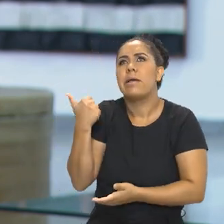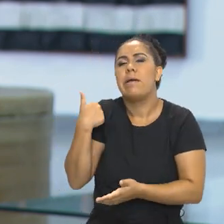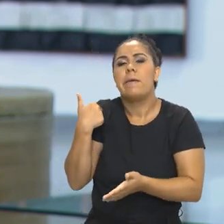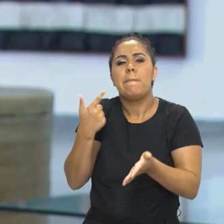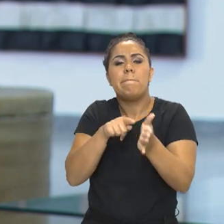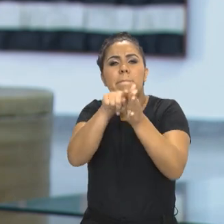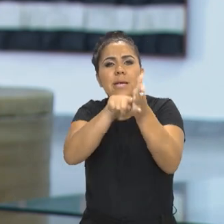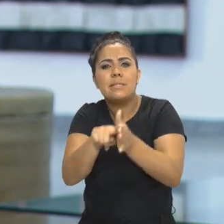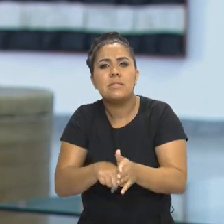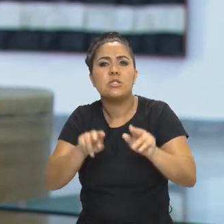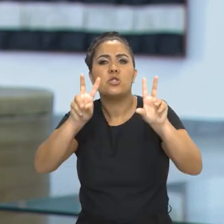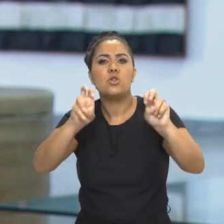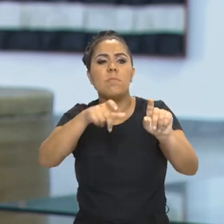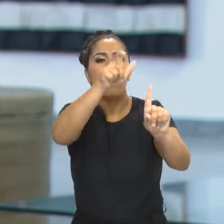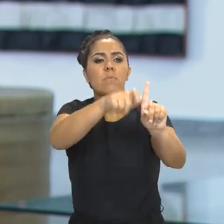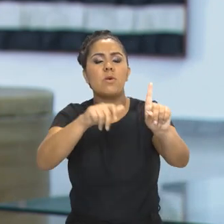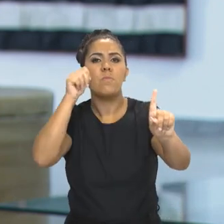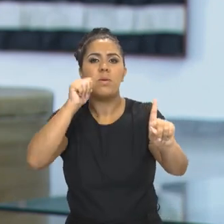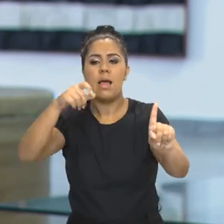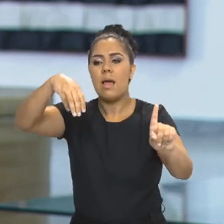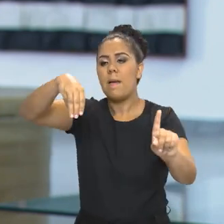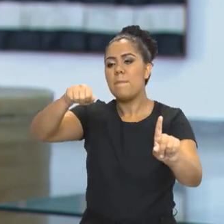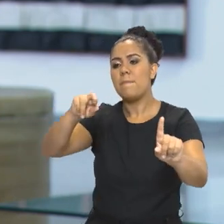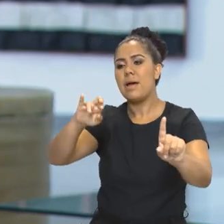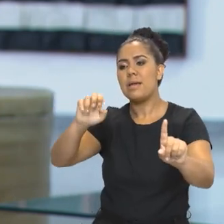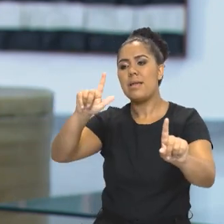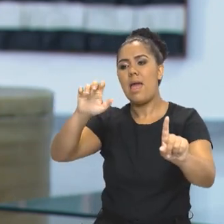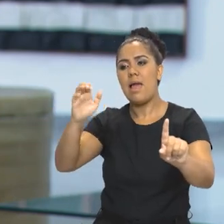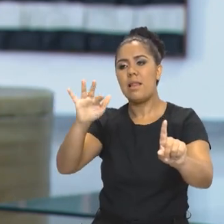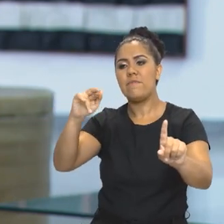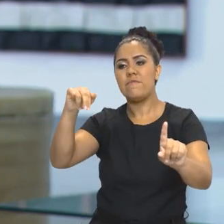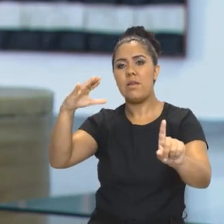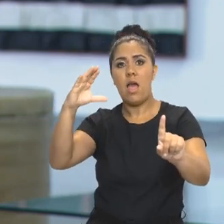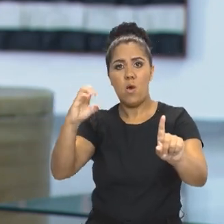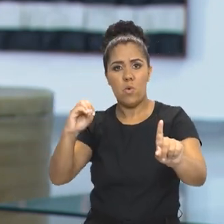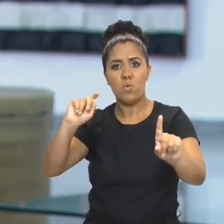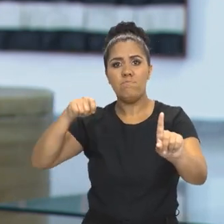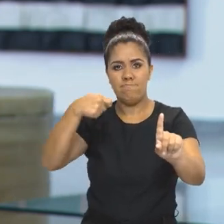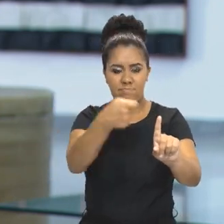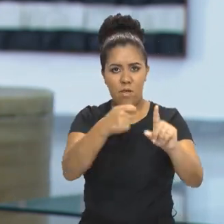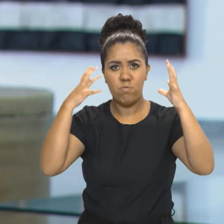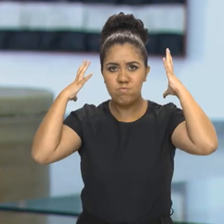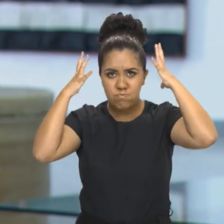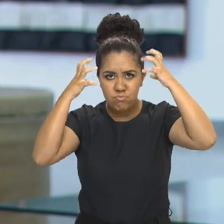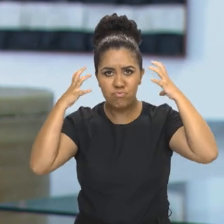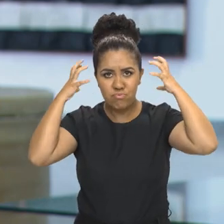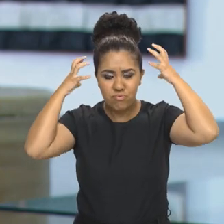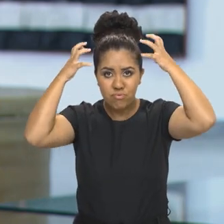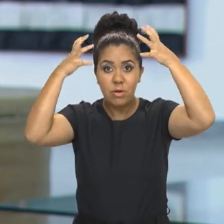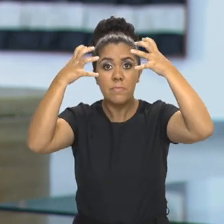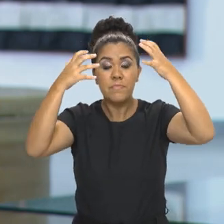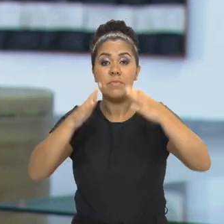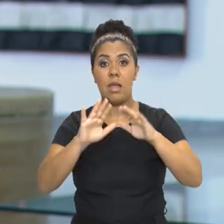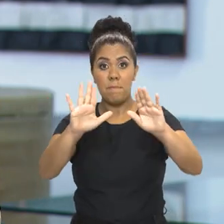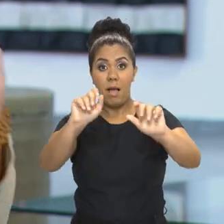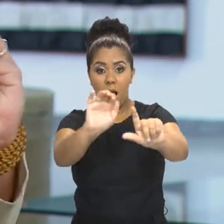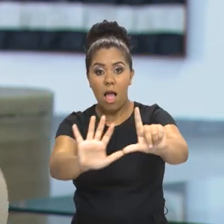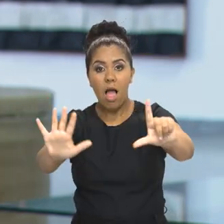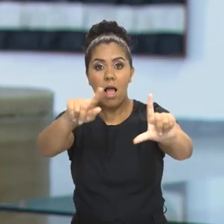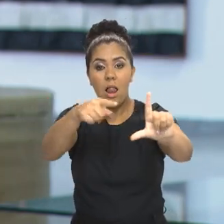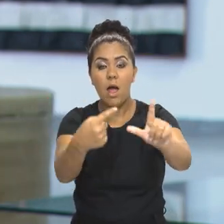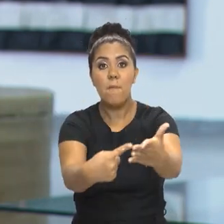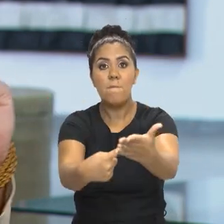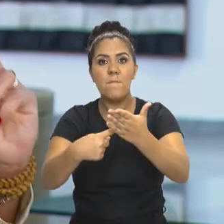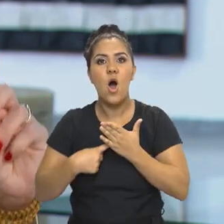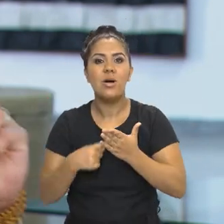estou fazendo uma pesquisa sobre a Marielle Franco e eu jogo lá o nome Marielle Franco, a ferramenta me mostra que o Museu